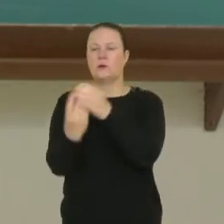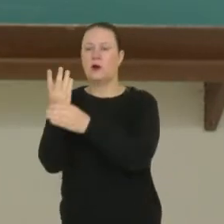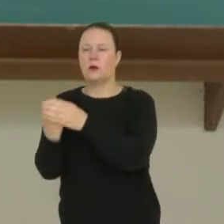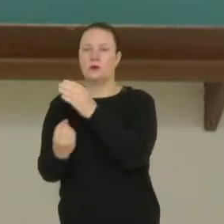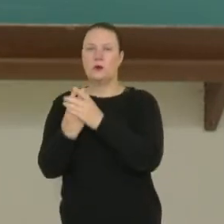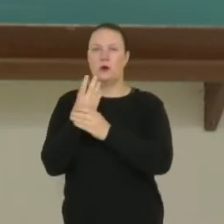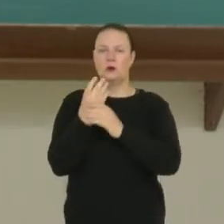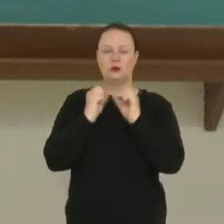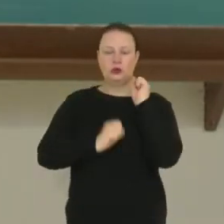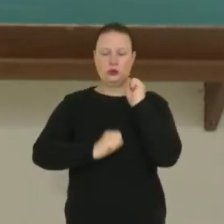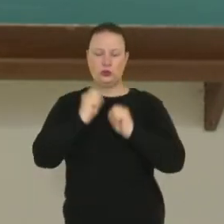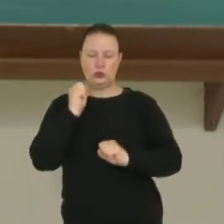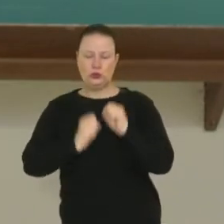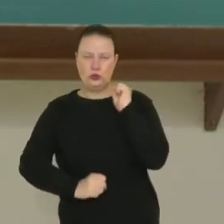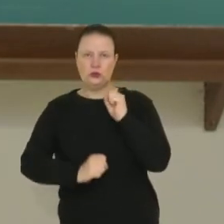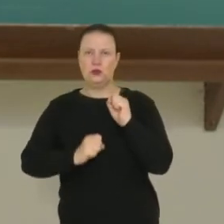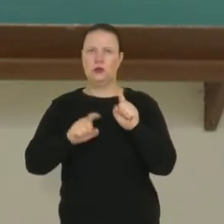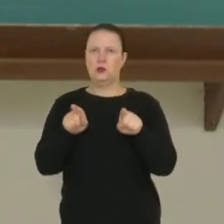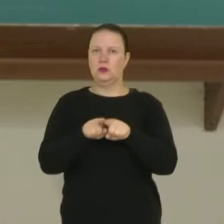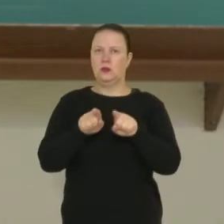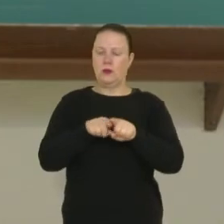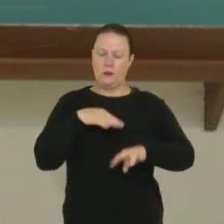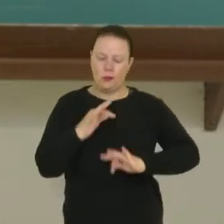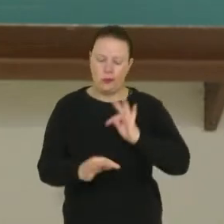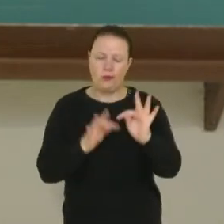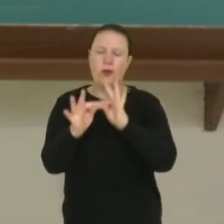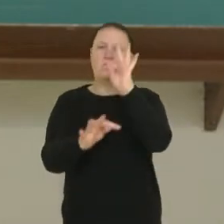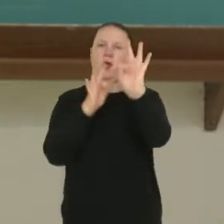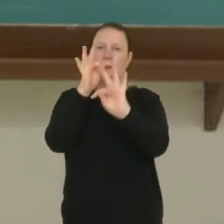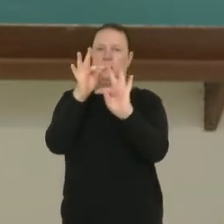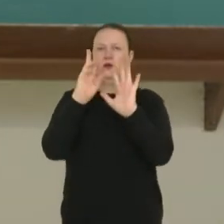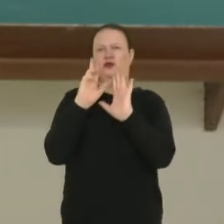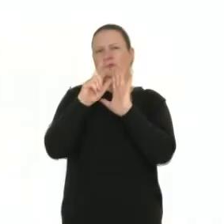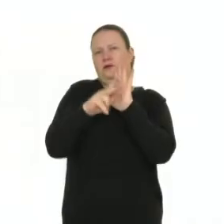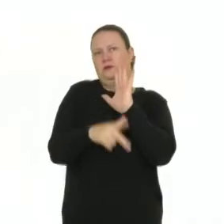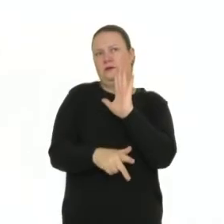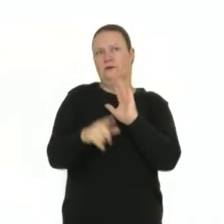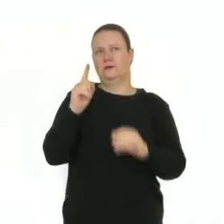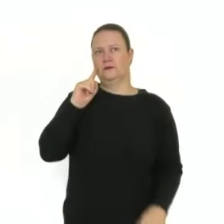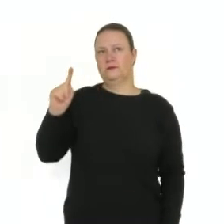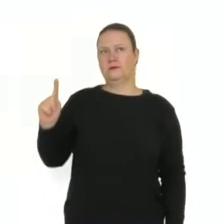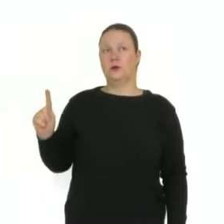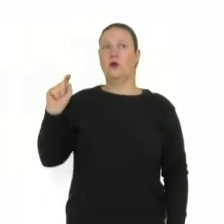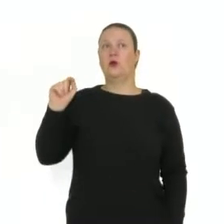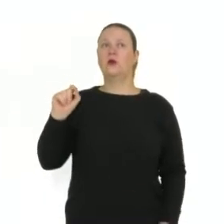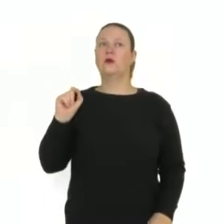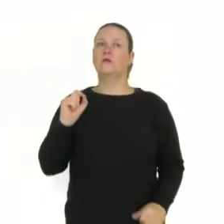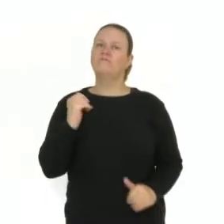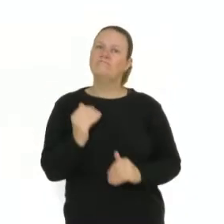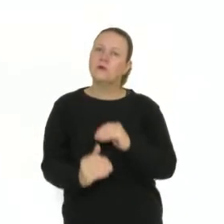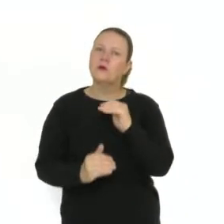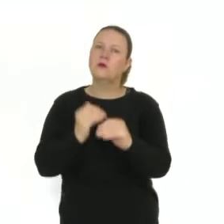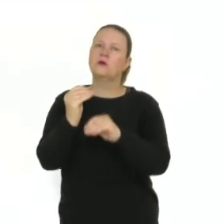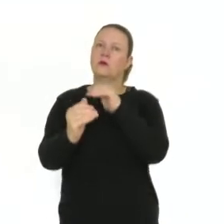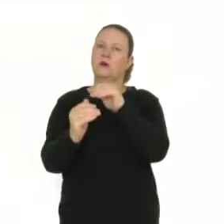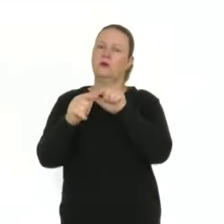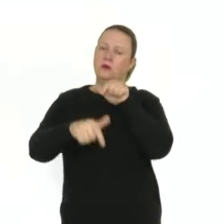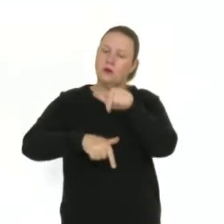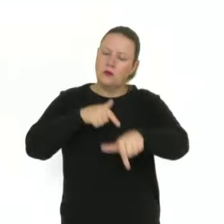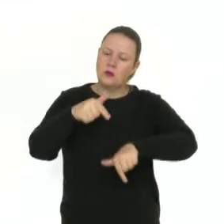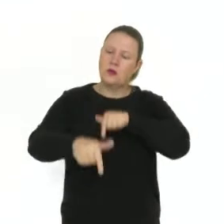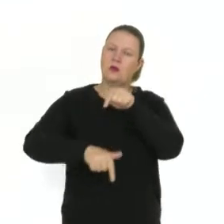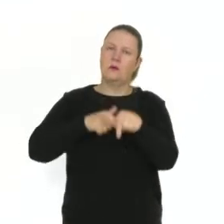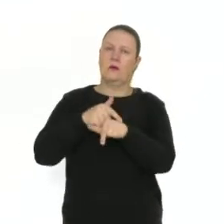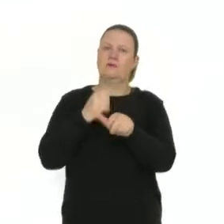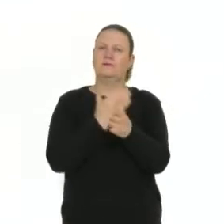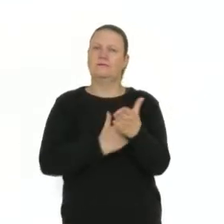e que, consequentemente, geraram emprego para mais pessoas. Esse crescimento das prestações de serviços vai muito além